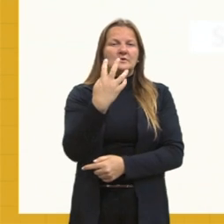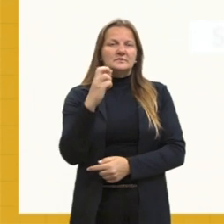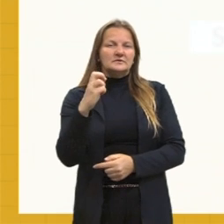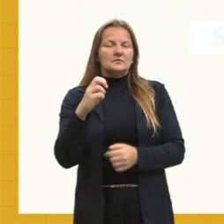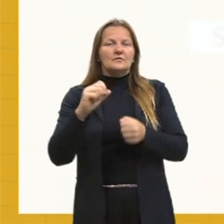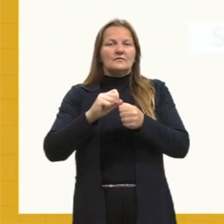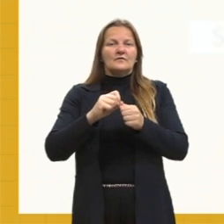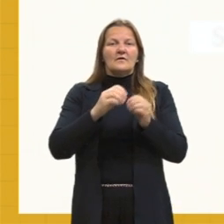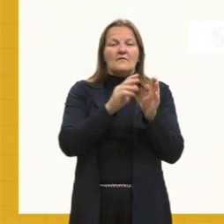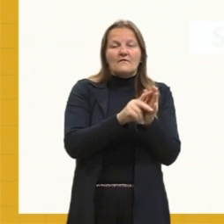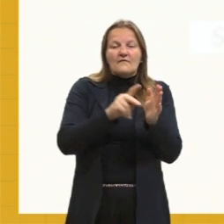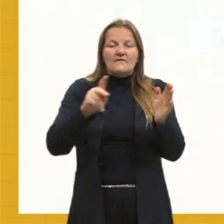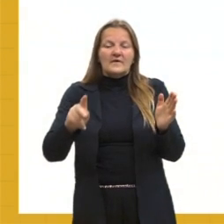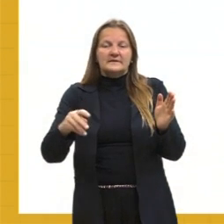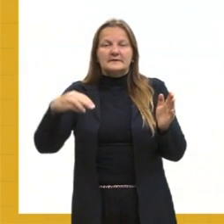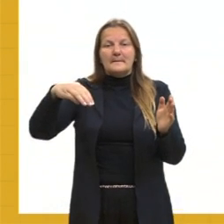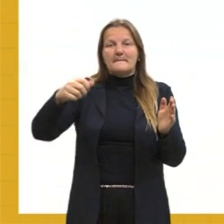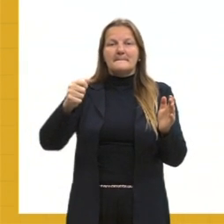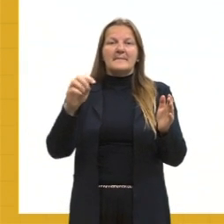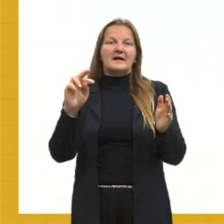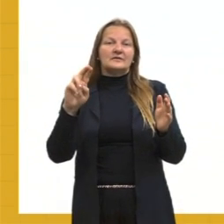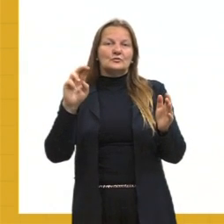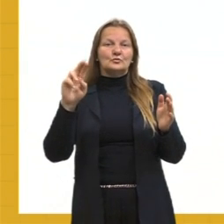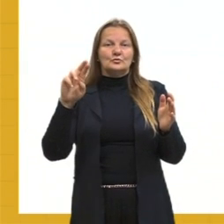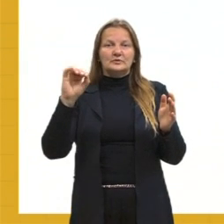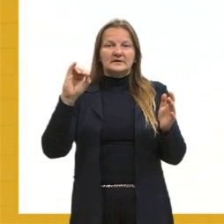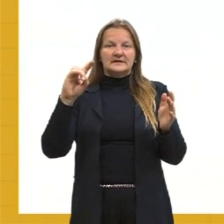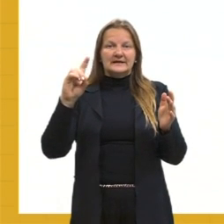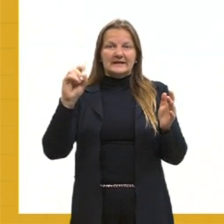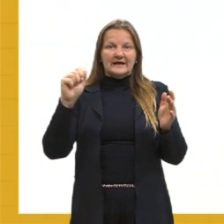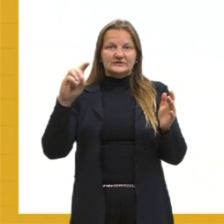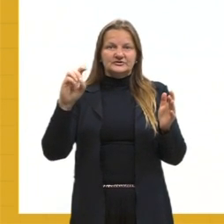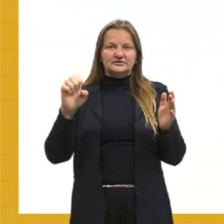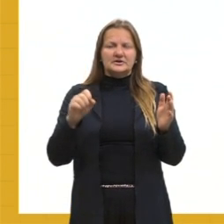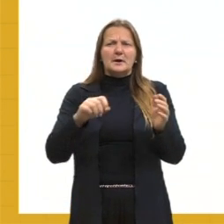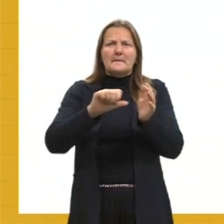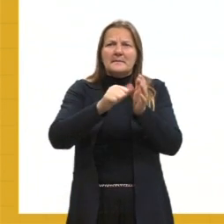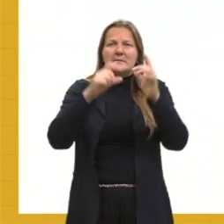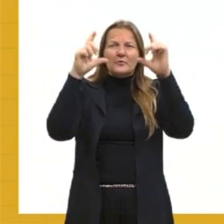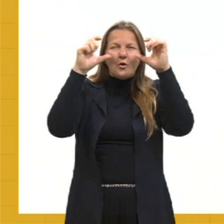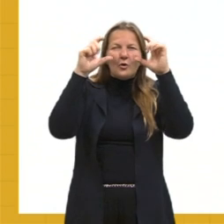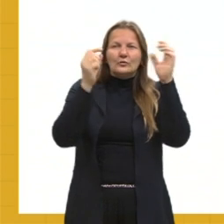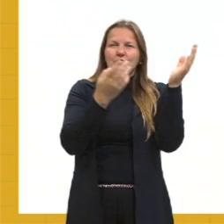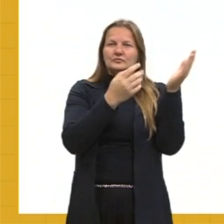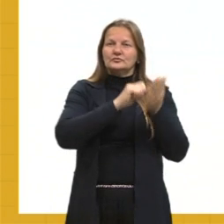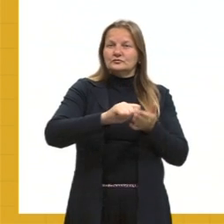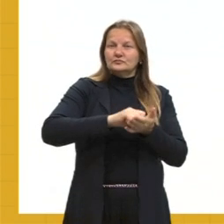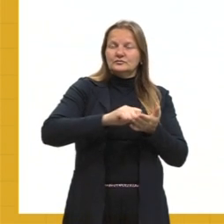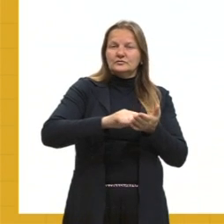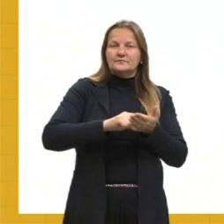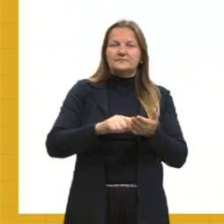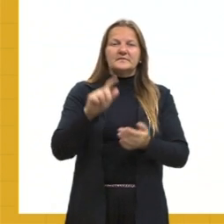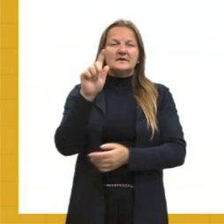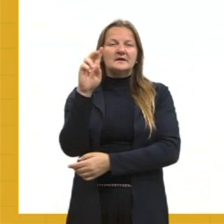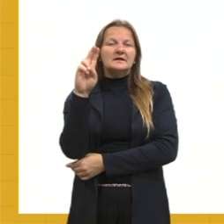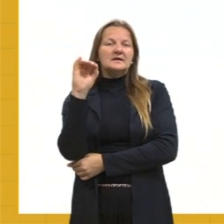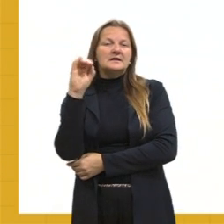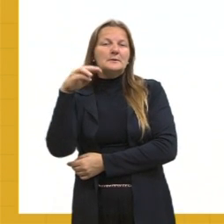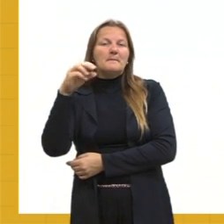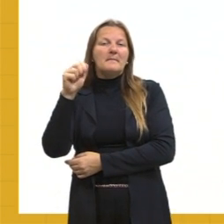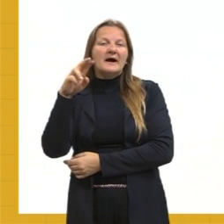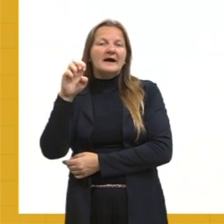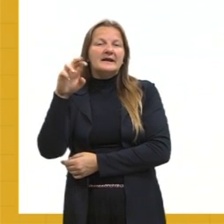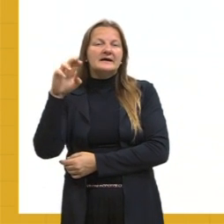fase de maturidade. Aqui temos a imagem de alguns autores, tá? Esse primeiro de óculos ali, temos o Guimarães Rosa, a Clarice